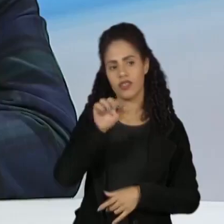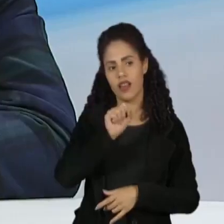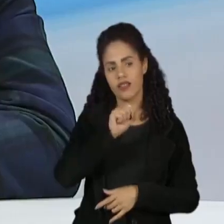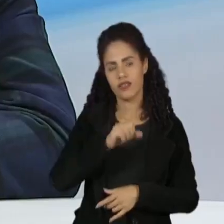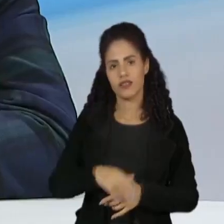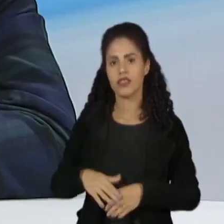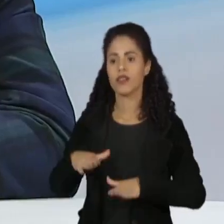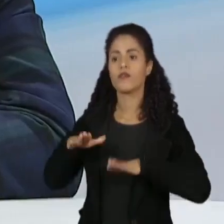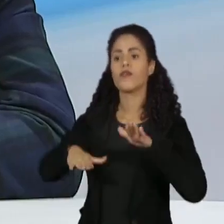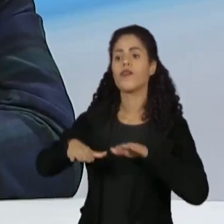você varia de forma camaleônica.